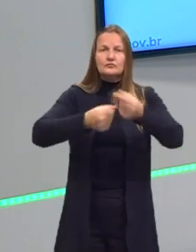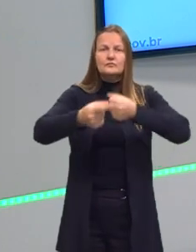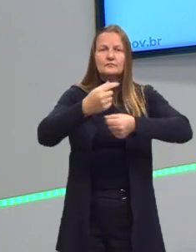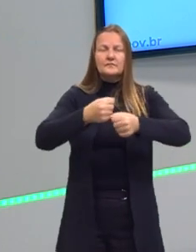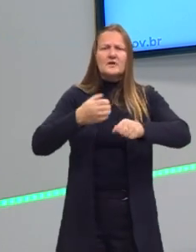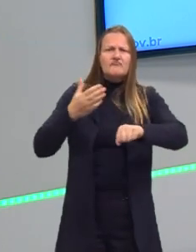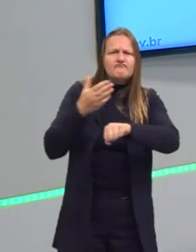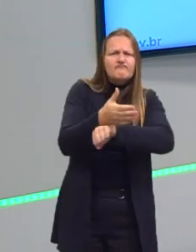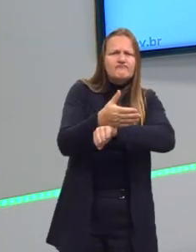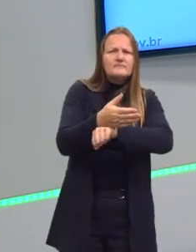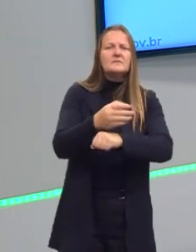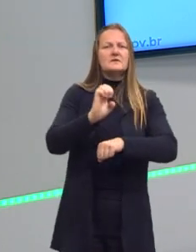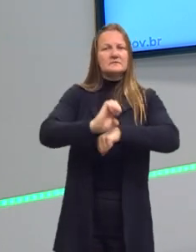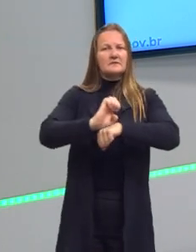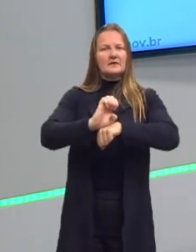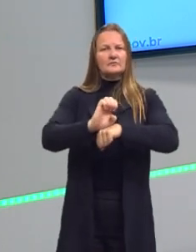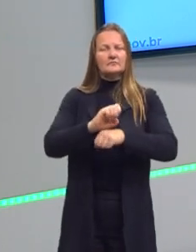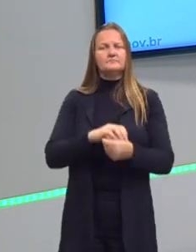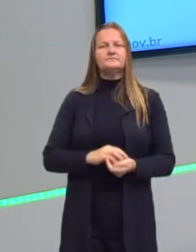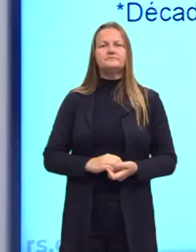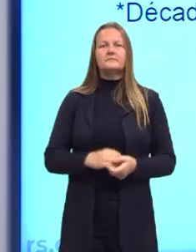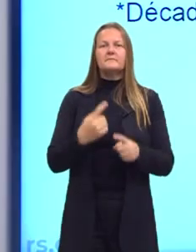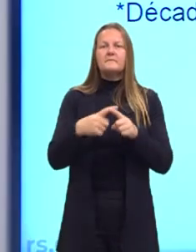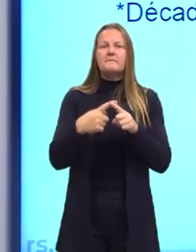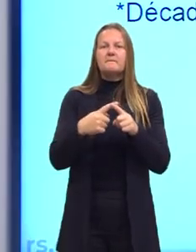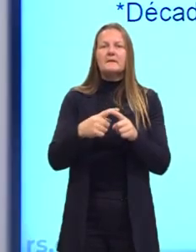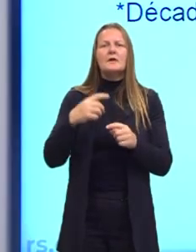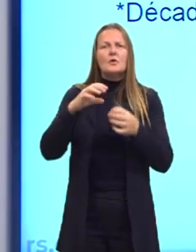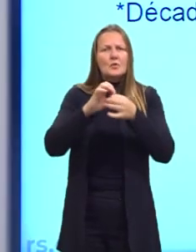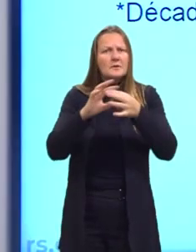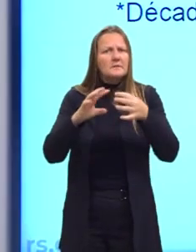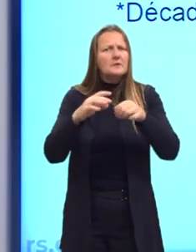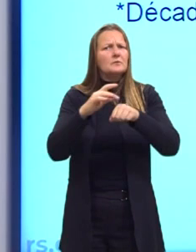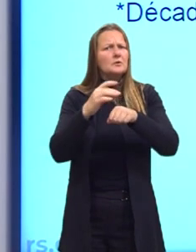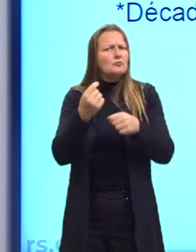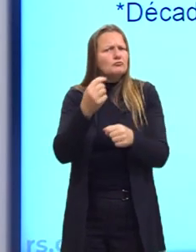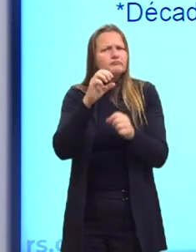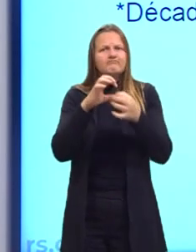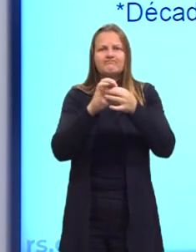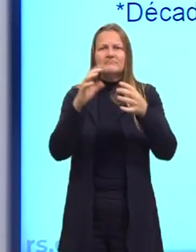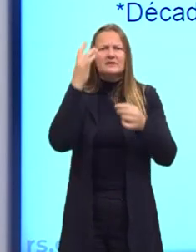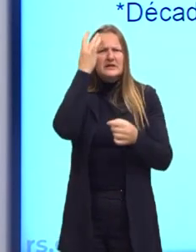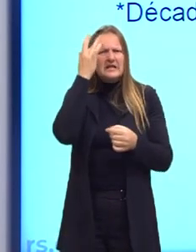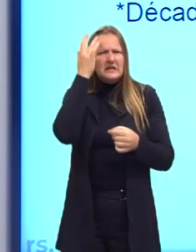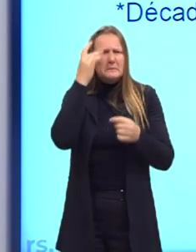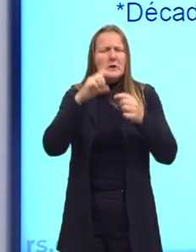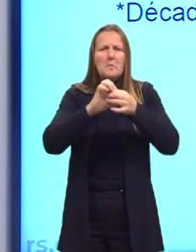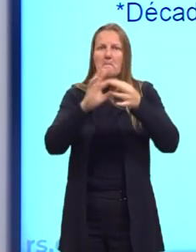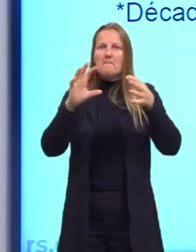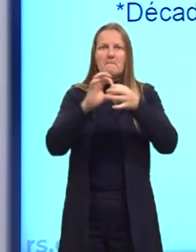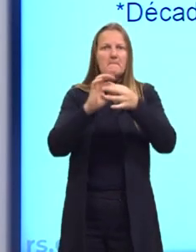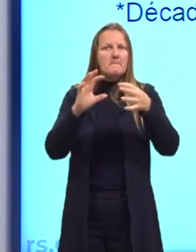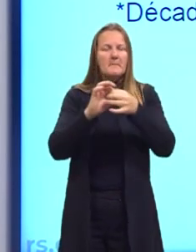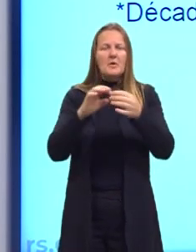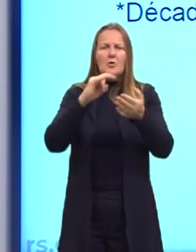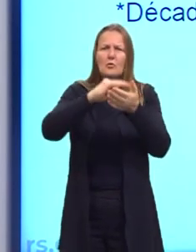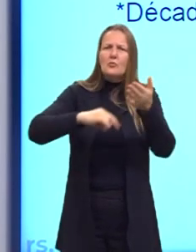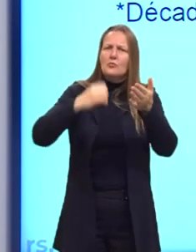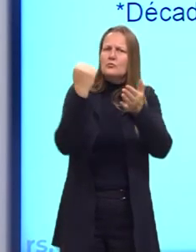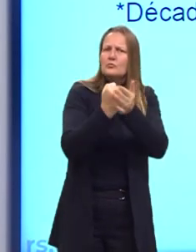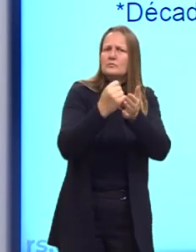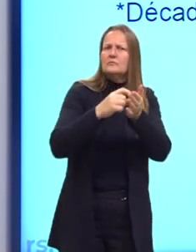no Estado. Então, vejam só, o liberalismo, as ideias liberais propostas pelos contratualistas,